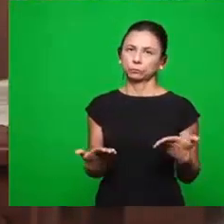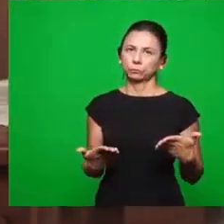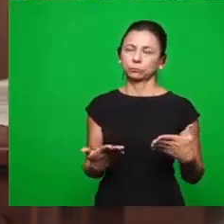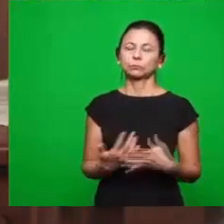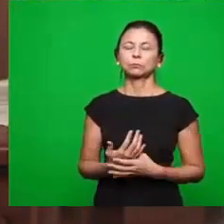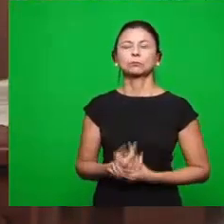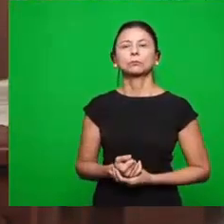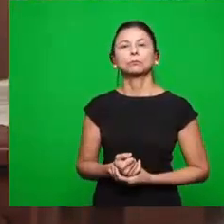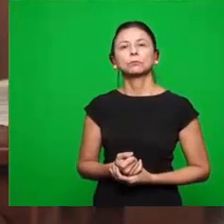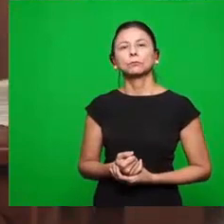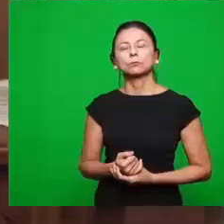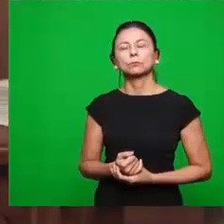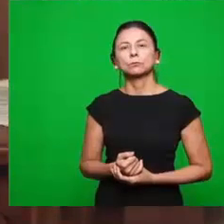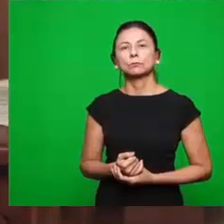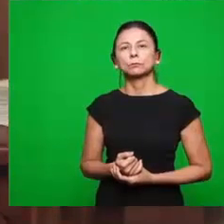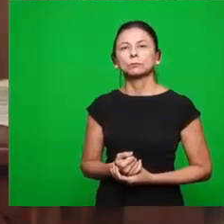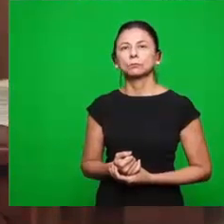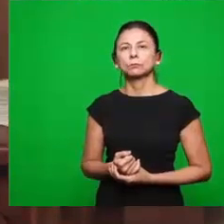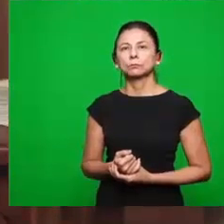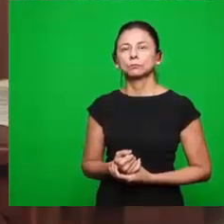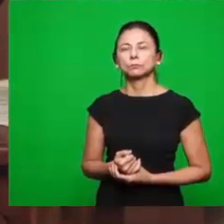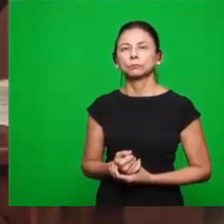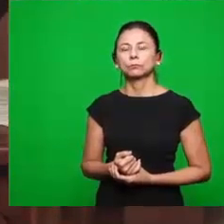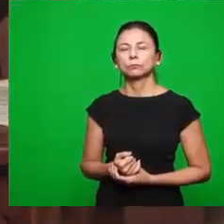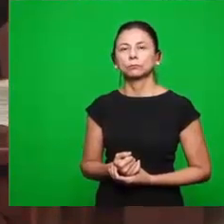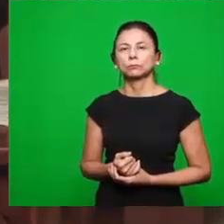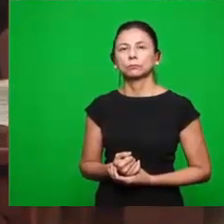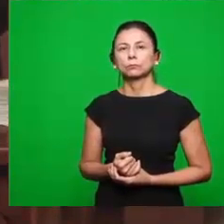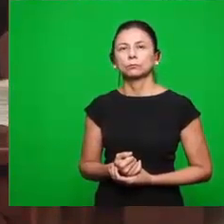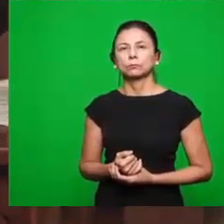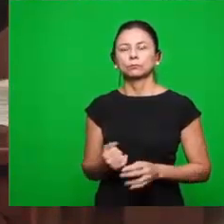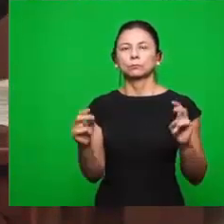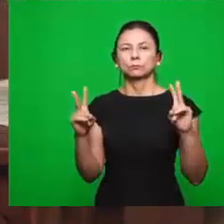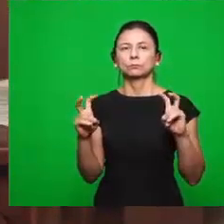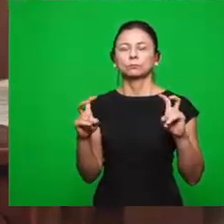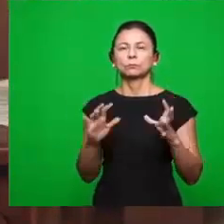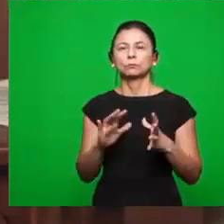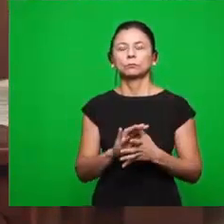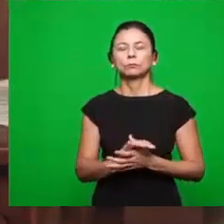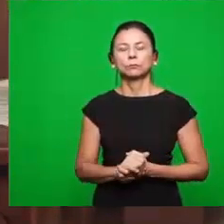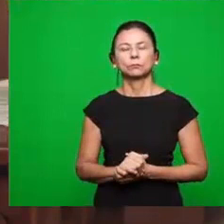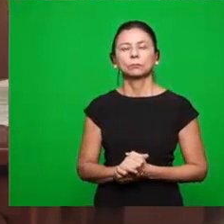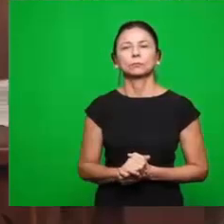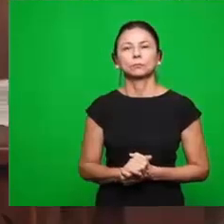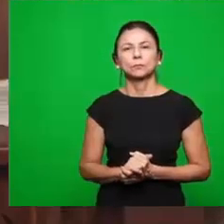é que nós vamos colocar o assunto aqui para os nossos dias. Qual foi o resultado